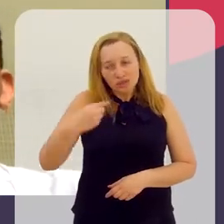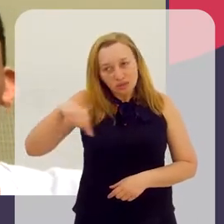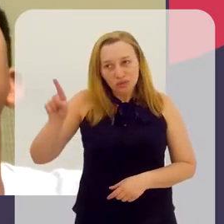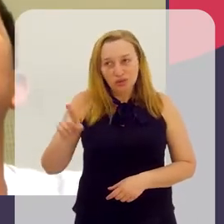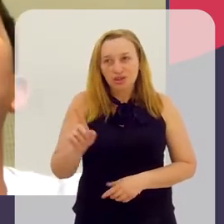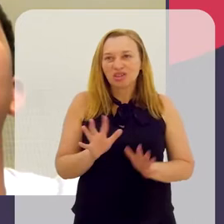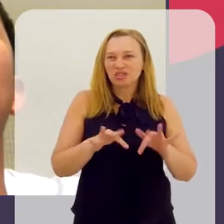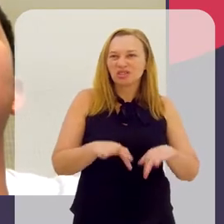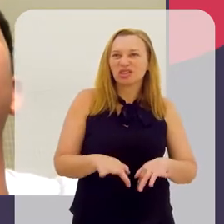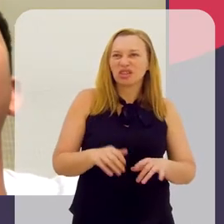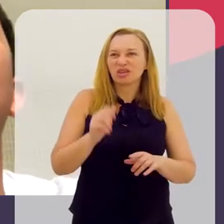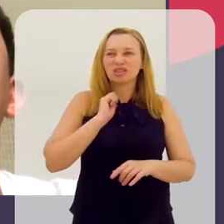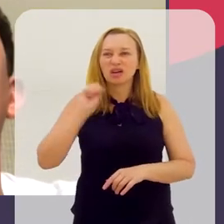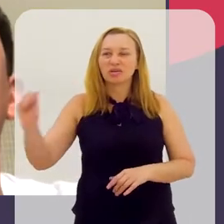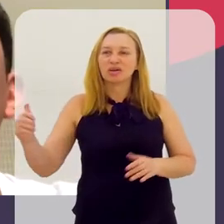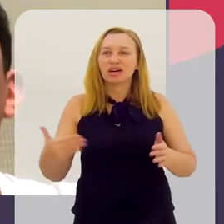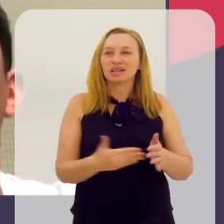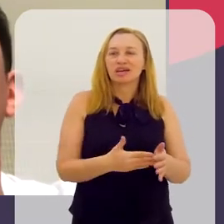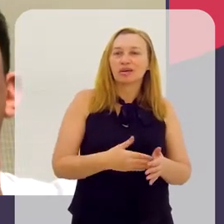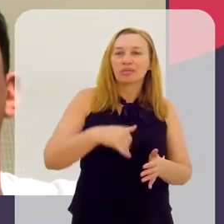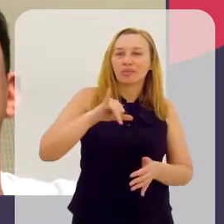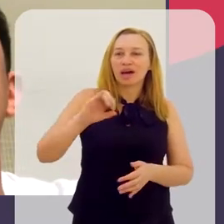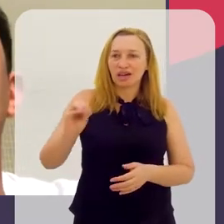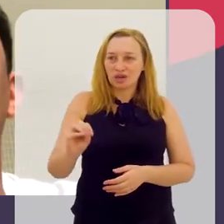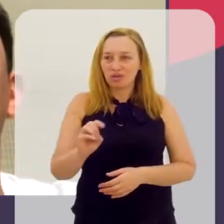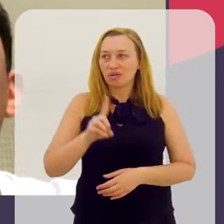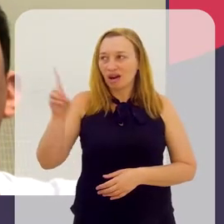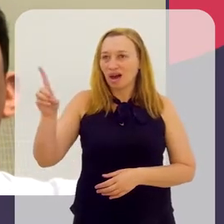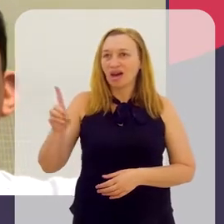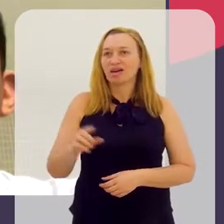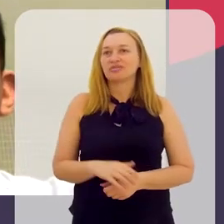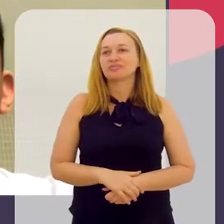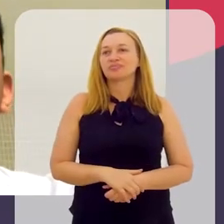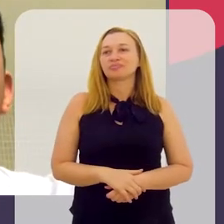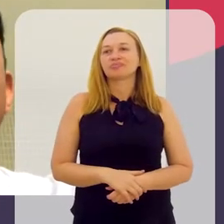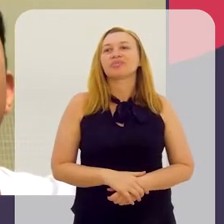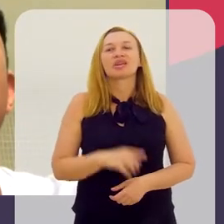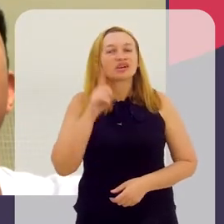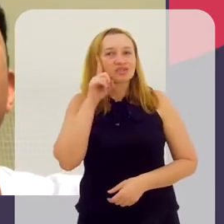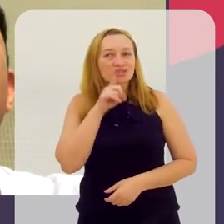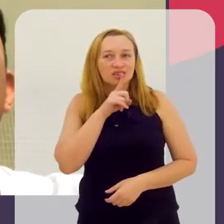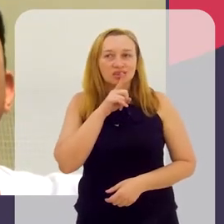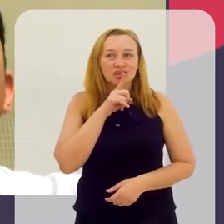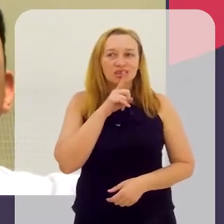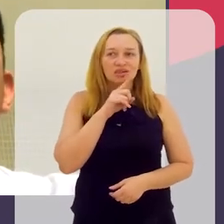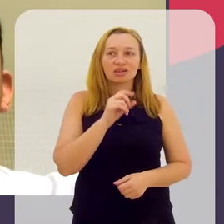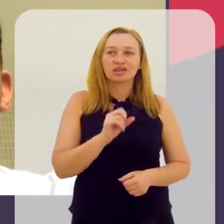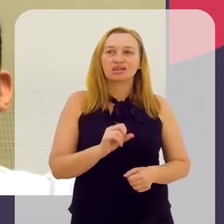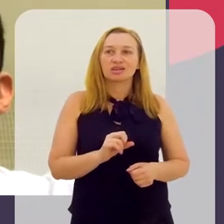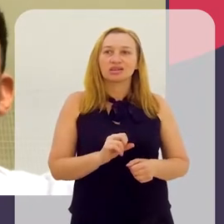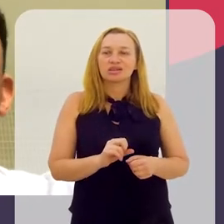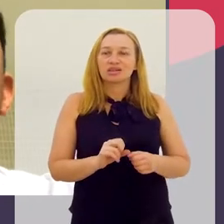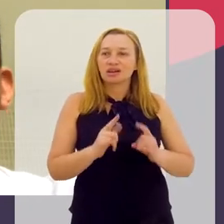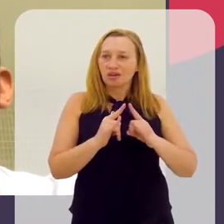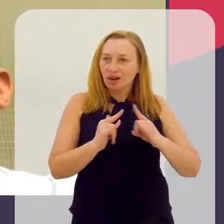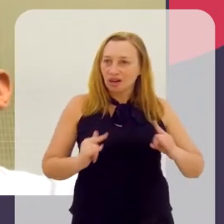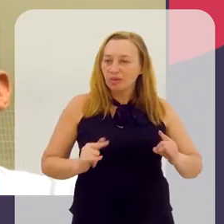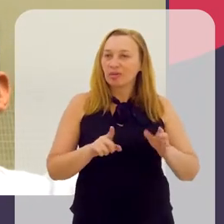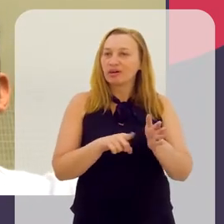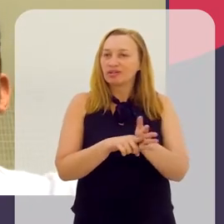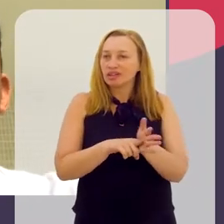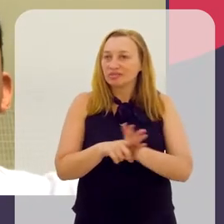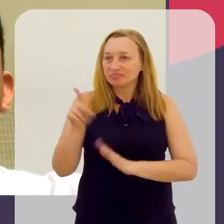E fui. No finalzinho de abril, até o final de maio. Fiquei lá esse tempo em Huntsville, nos Estados Unidos, fazendo esse